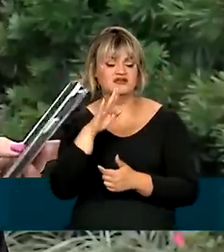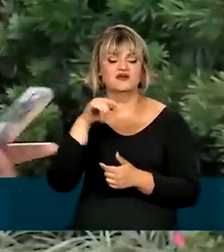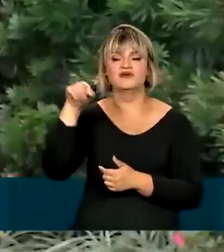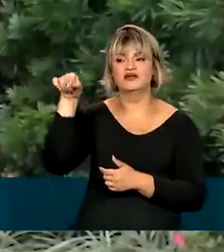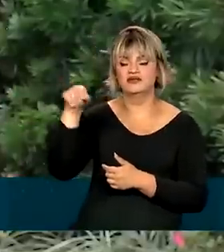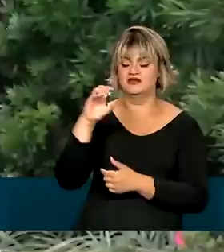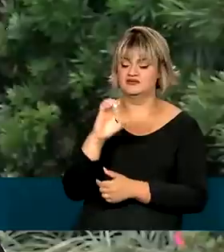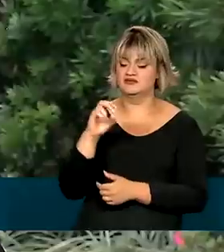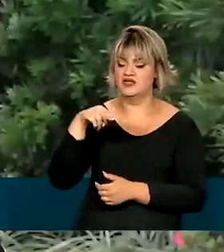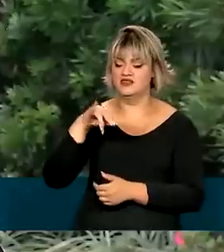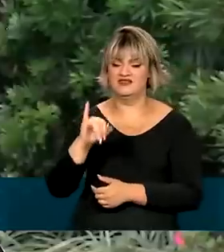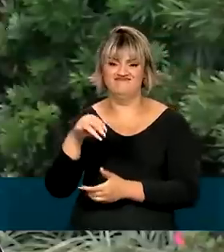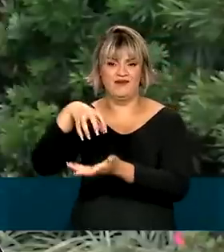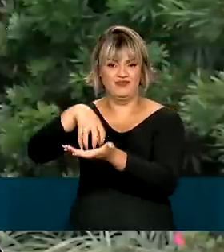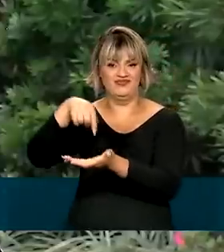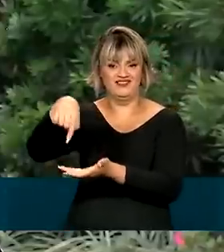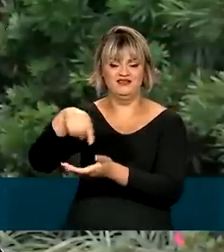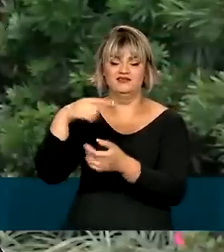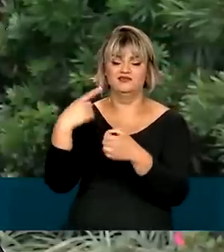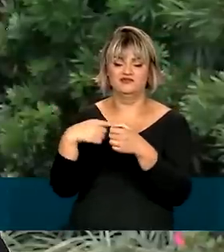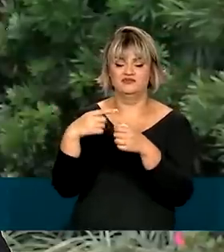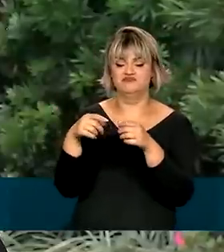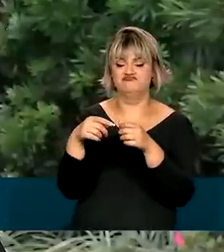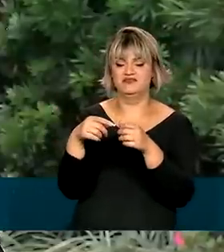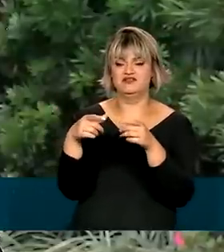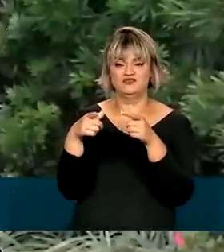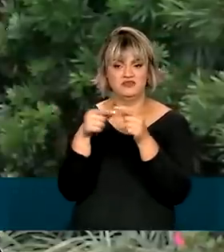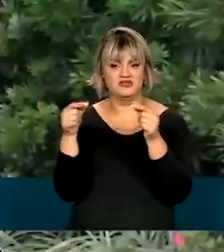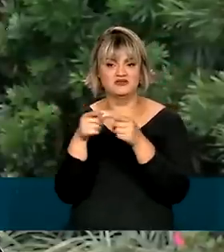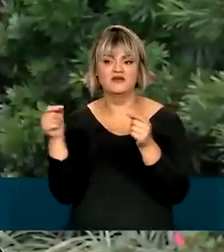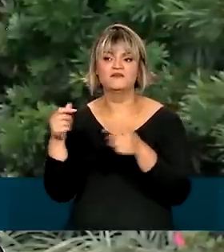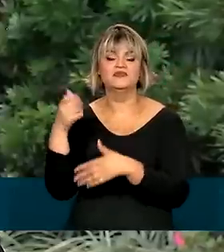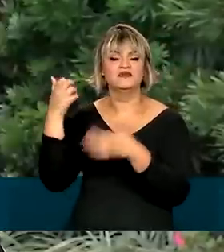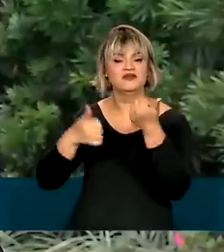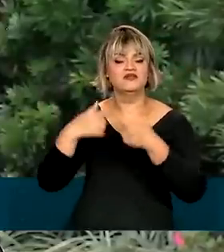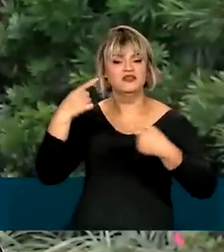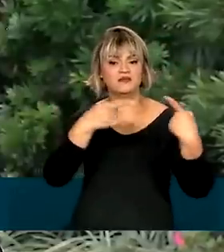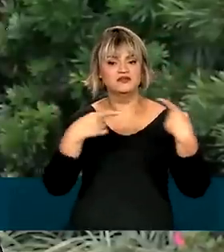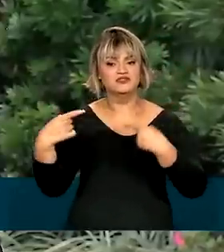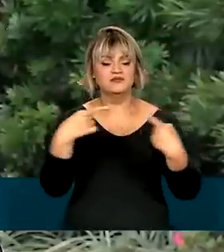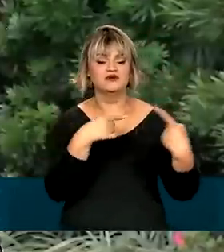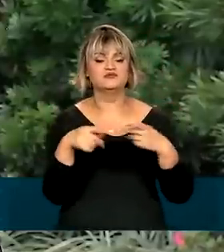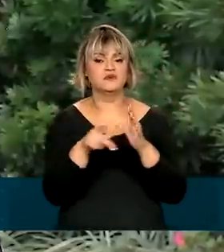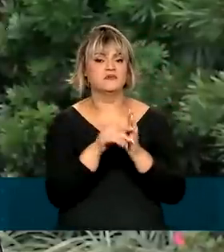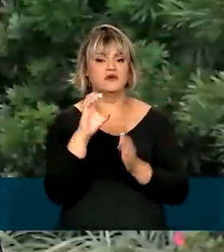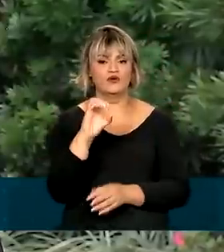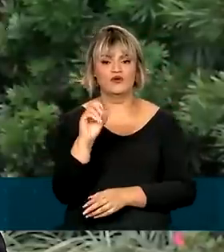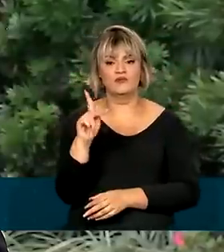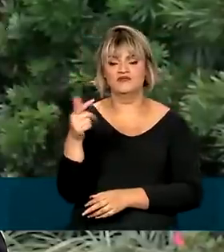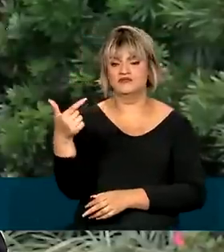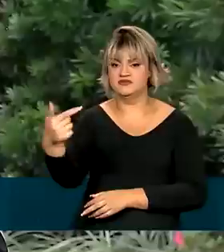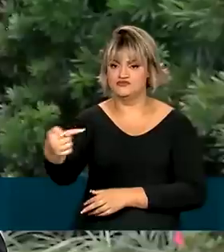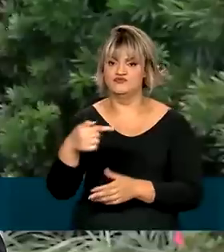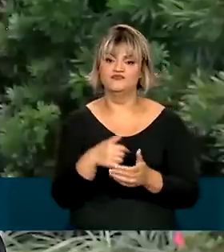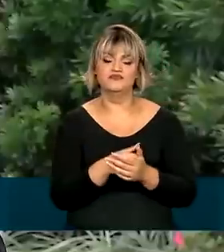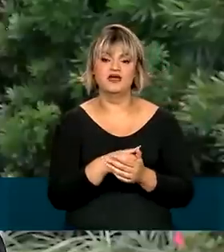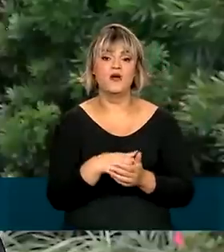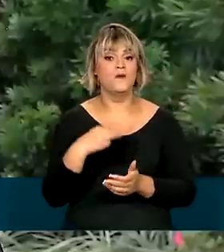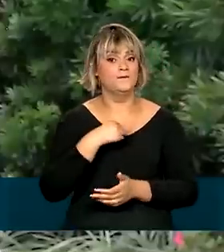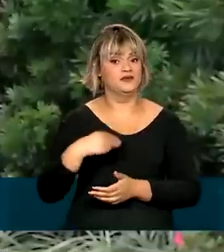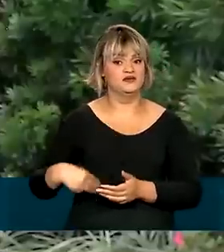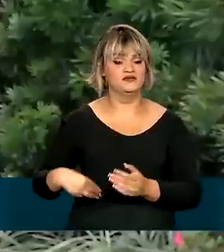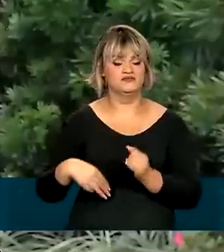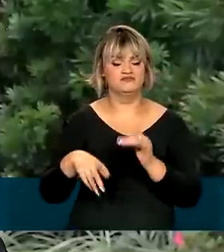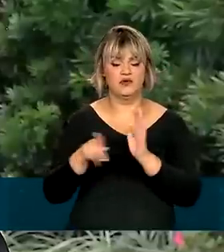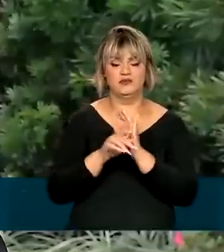aqui na CNI, na Confederação Nacional da Indústria, onde estão sendo feitos os debates da COP27 aqui no país. O ministro do Meio